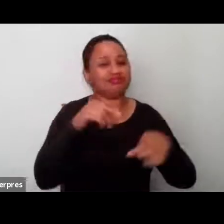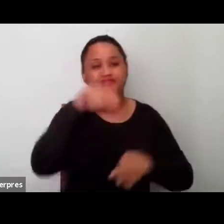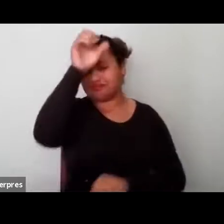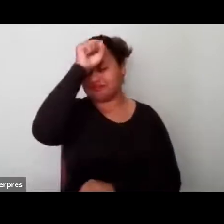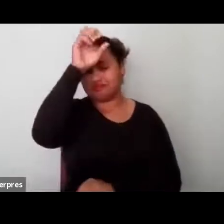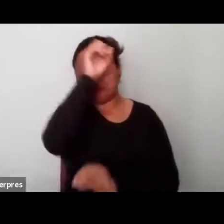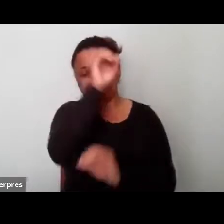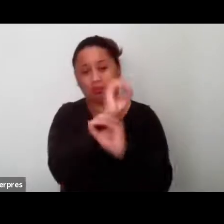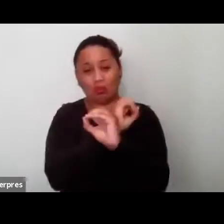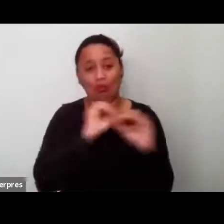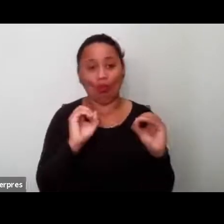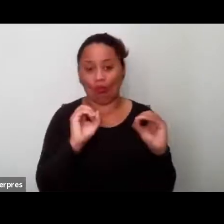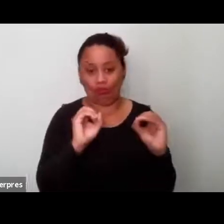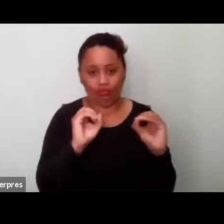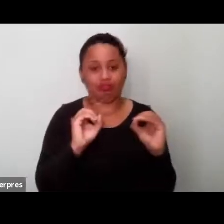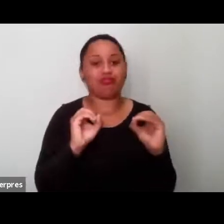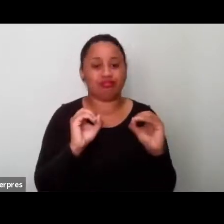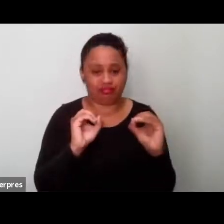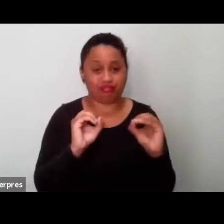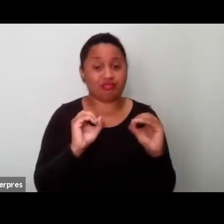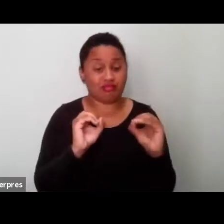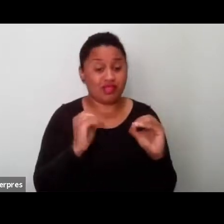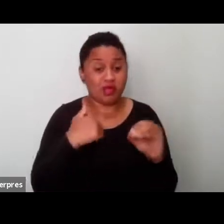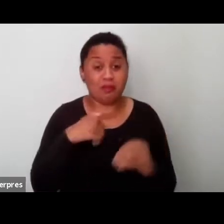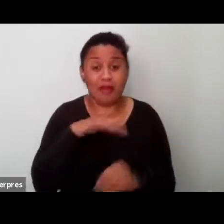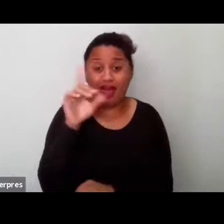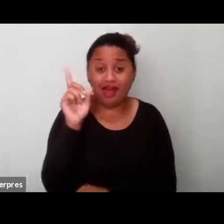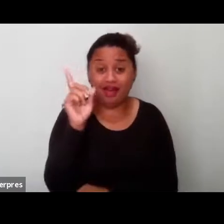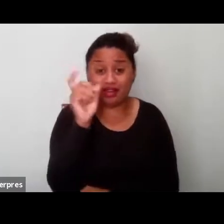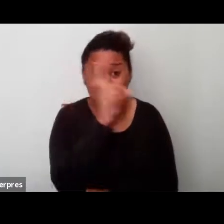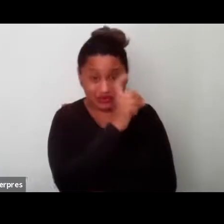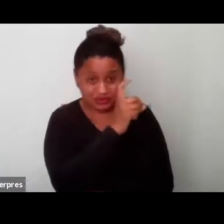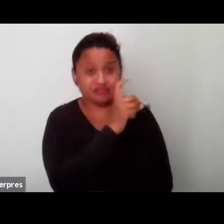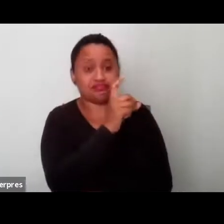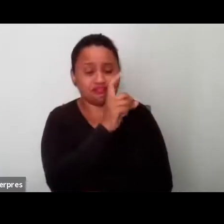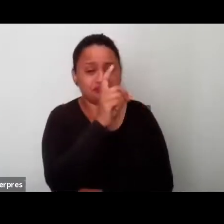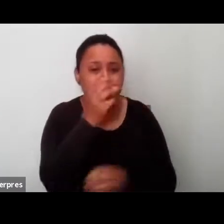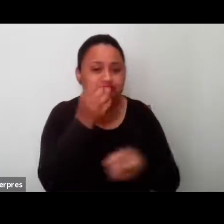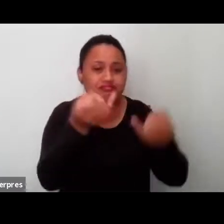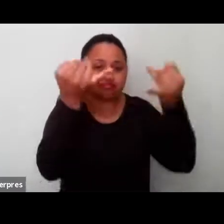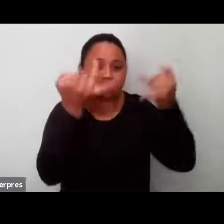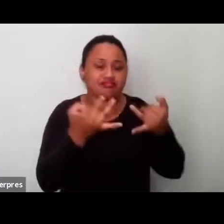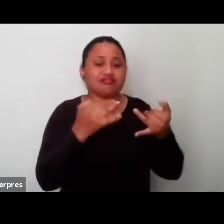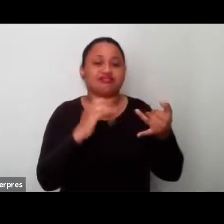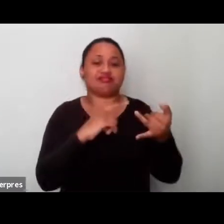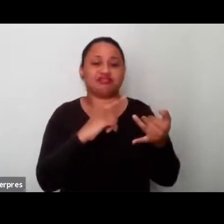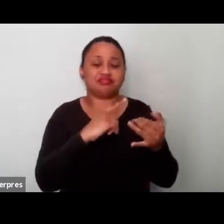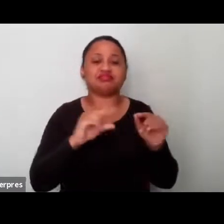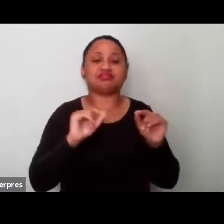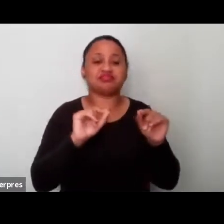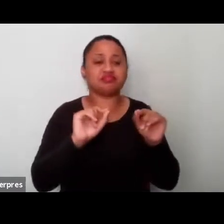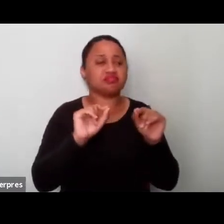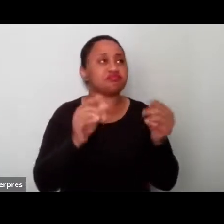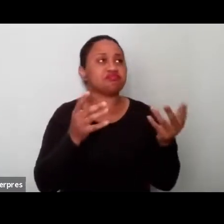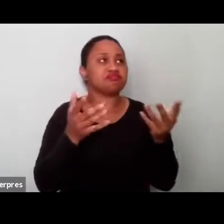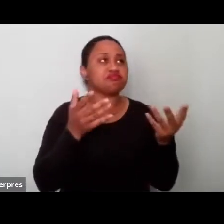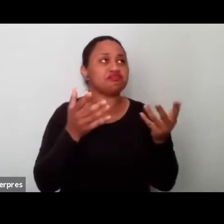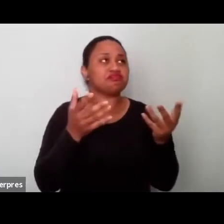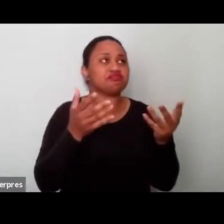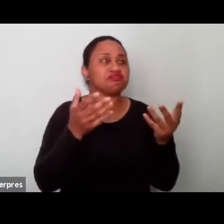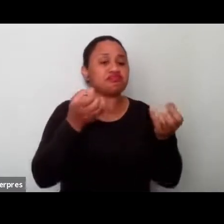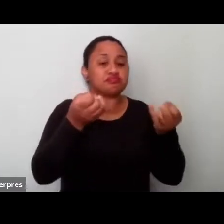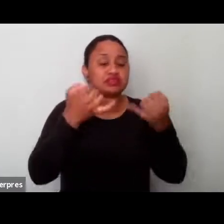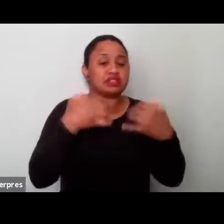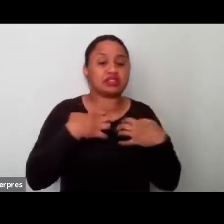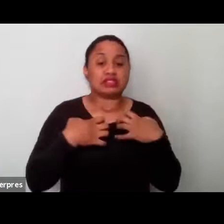e que as suas maiores dificuldades, e aí, na sua fala, né, ele fala com muita